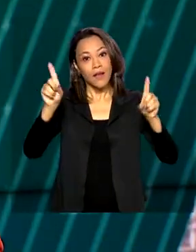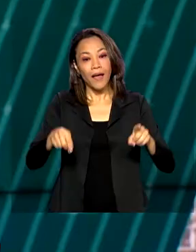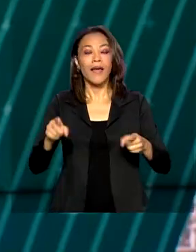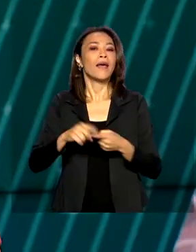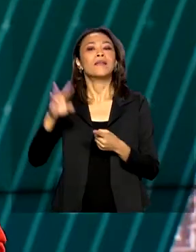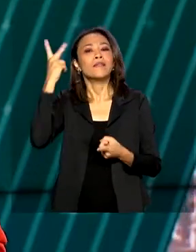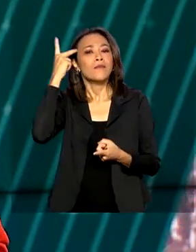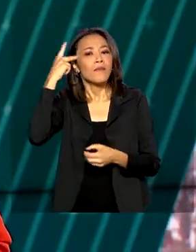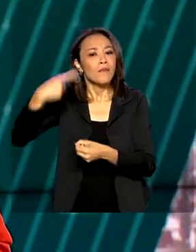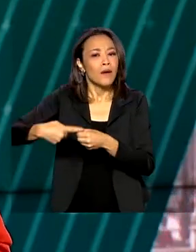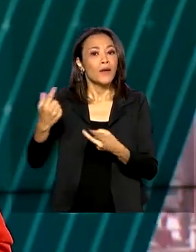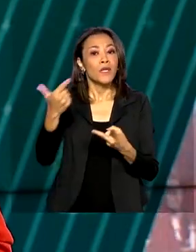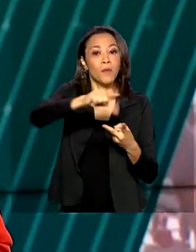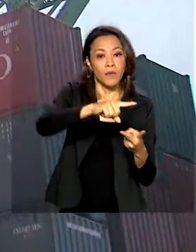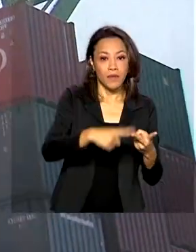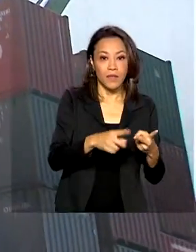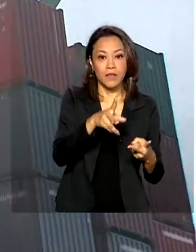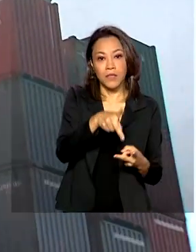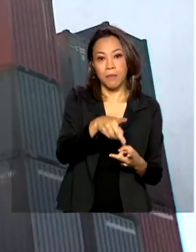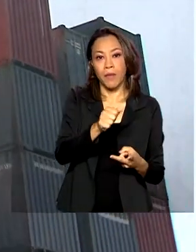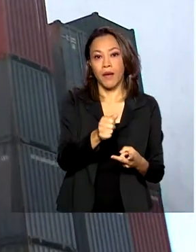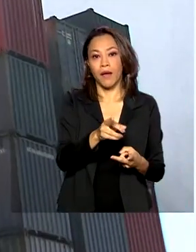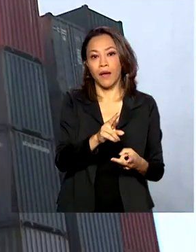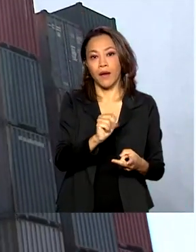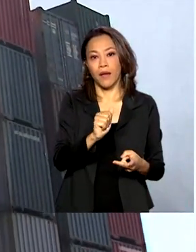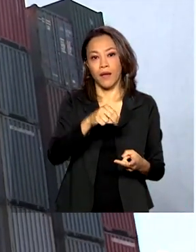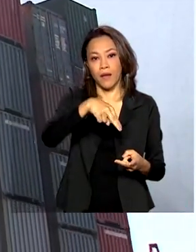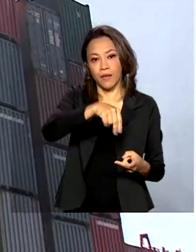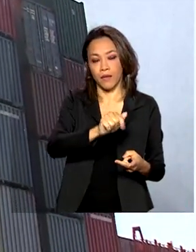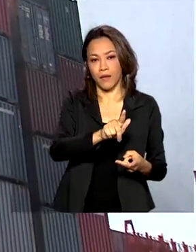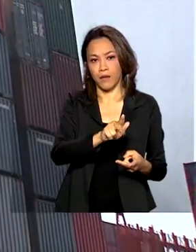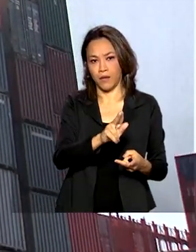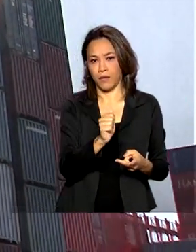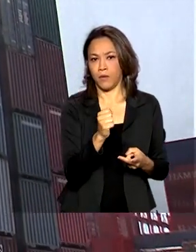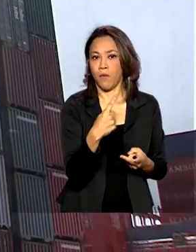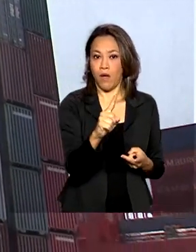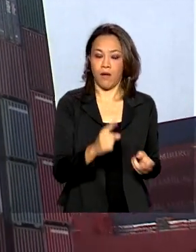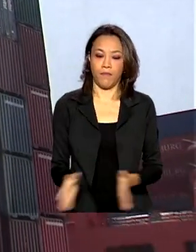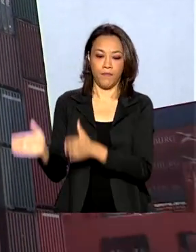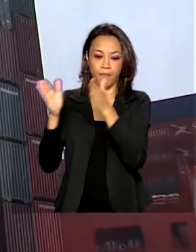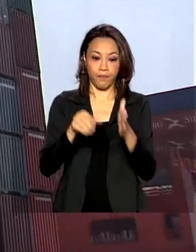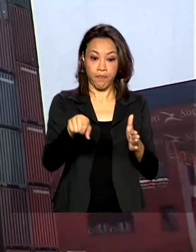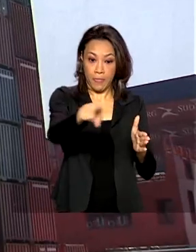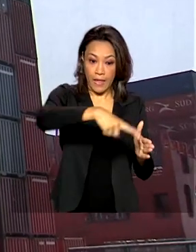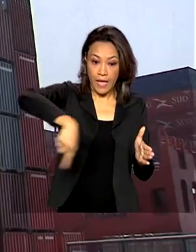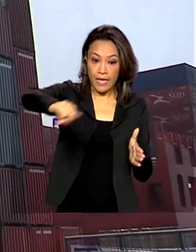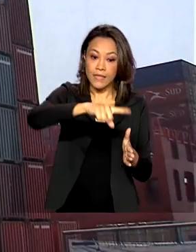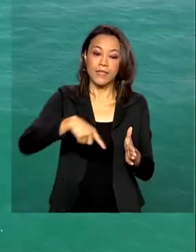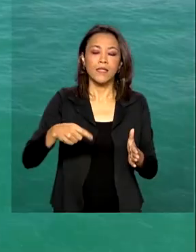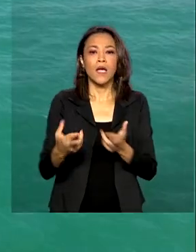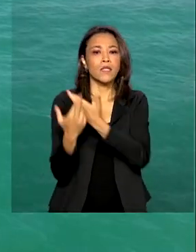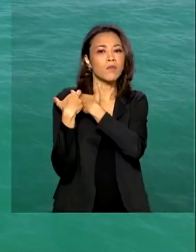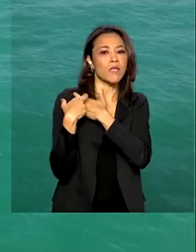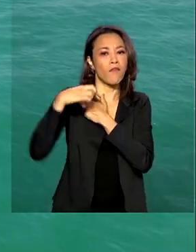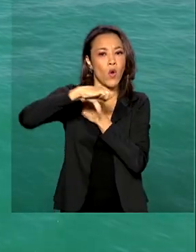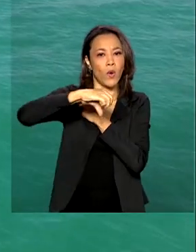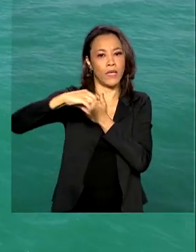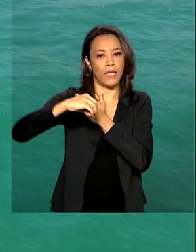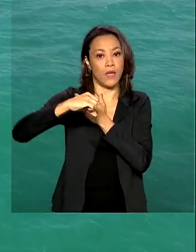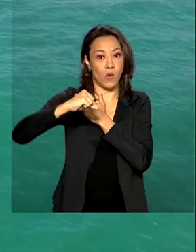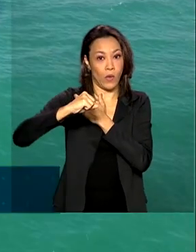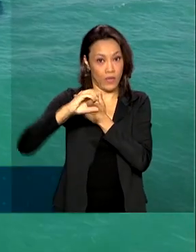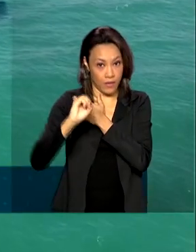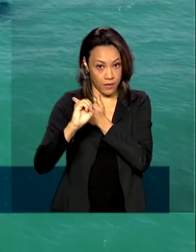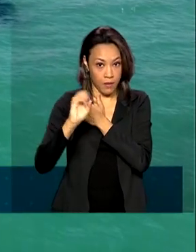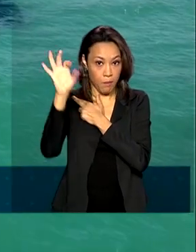Santos e Paranaguá. Os portos públicos são responsáveis por 80% da movimentação de cargas por este